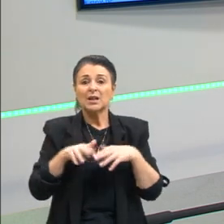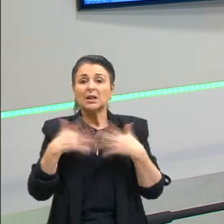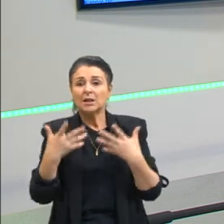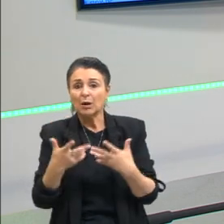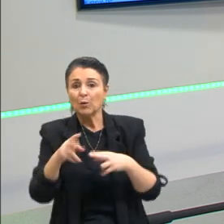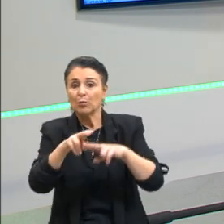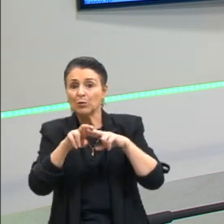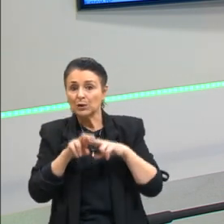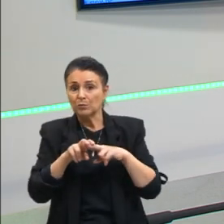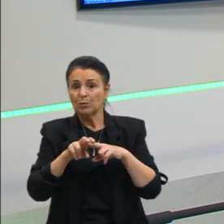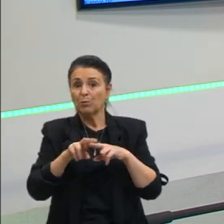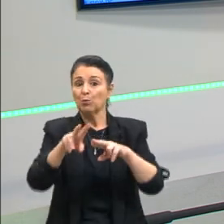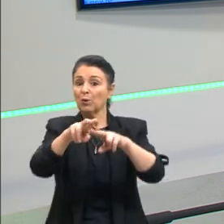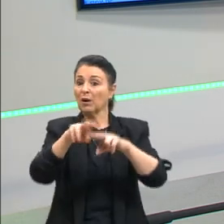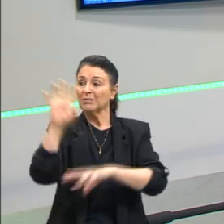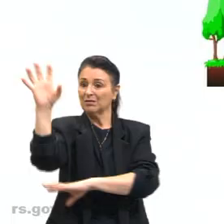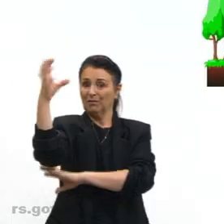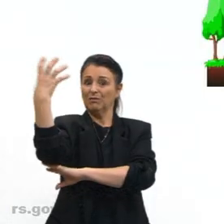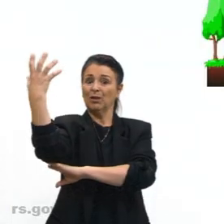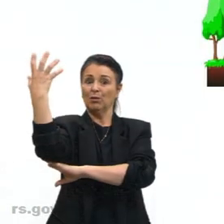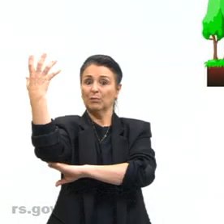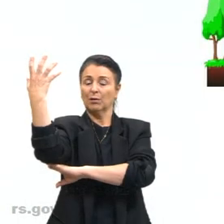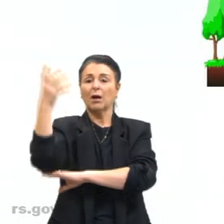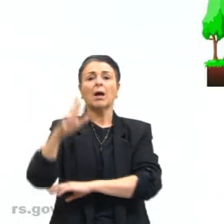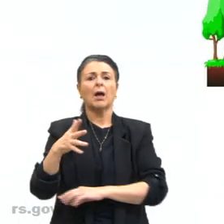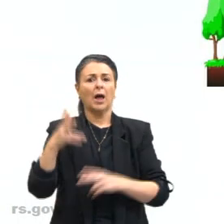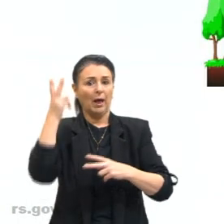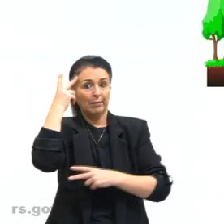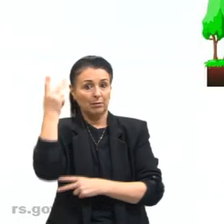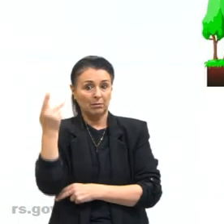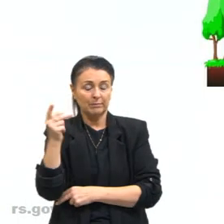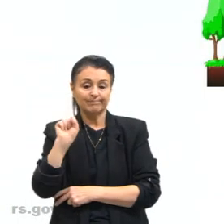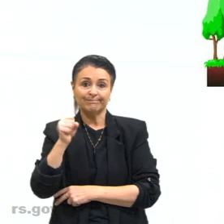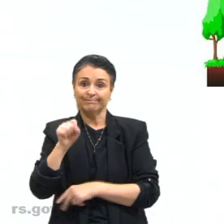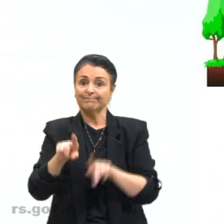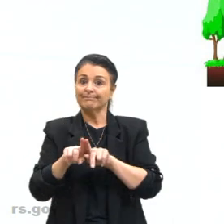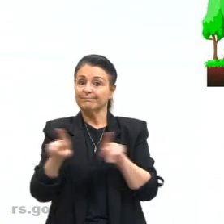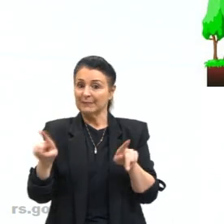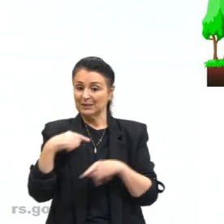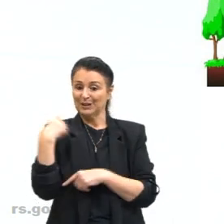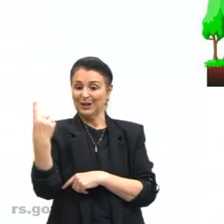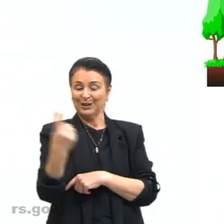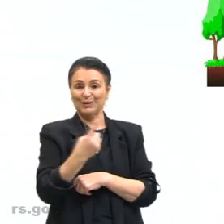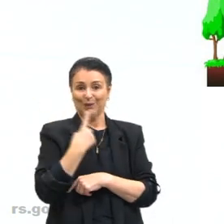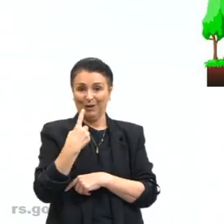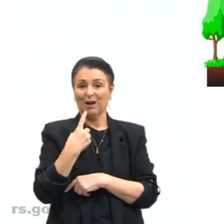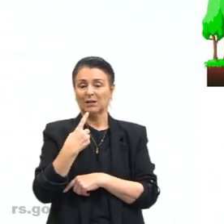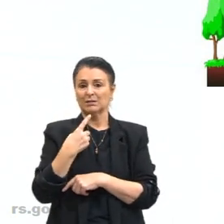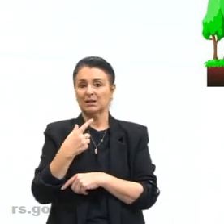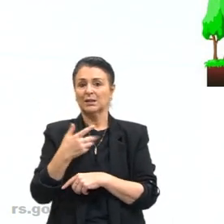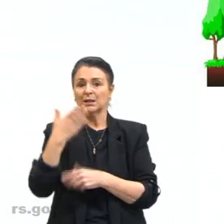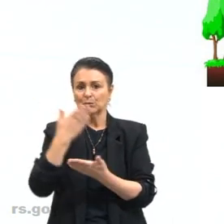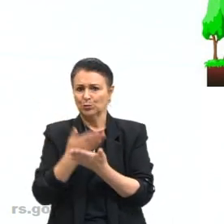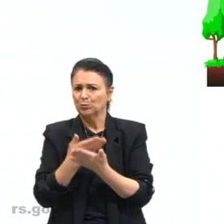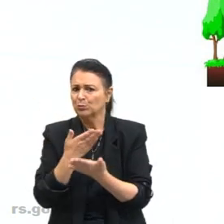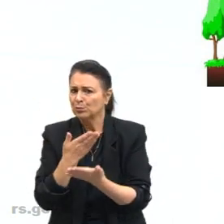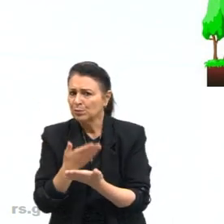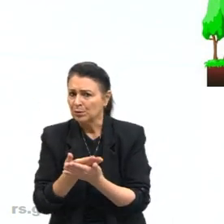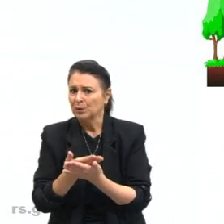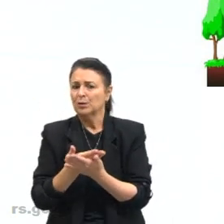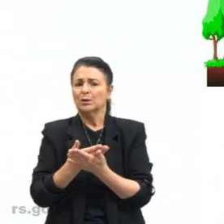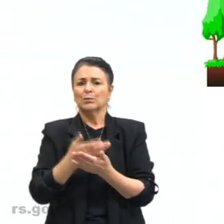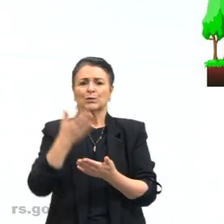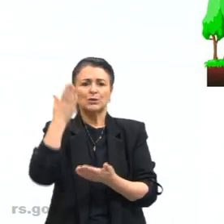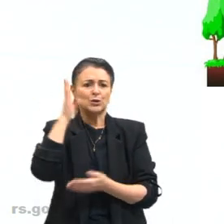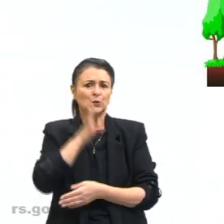com esse fenômeno. É natural, sim, é natural, só que a gente, né, com a nossa produção, com o advendo aí